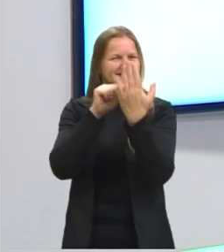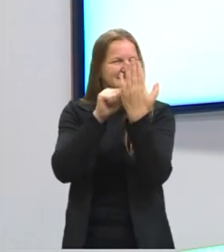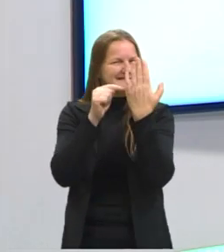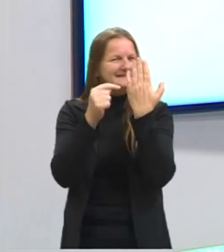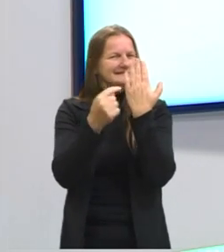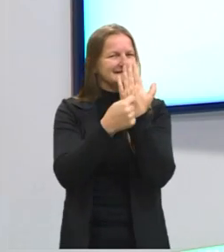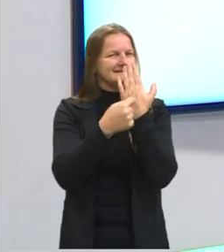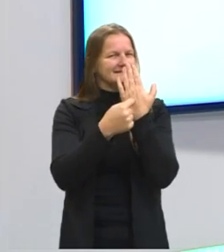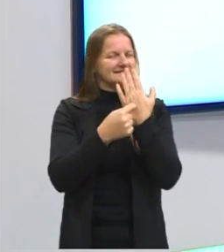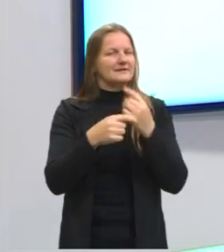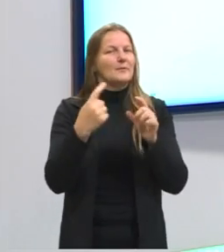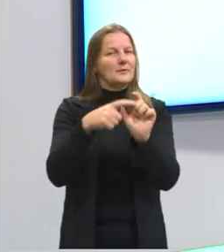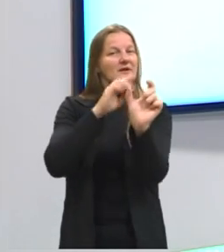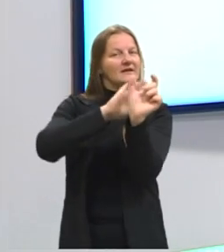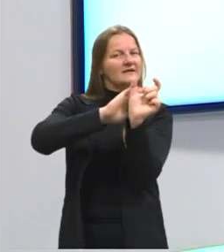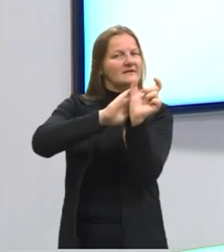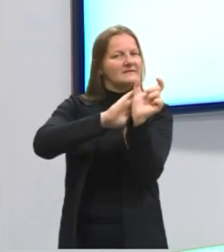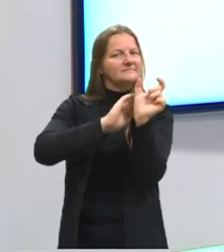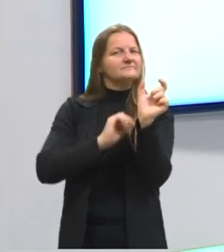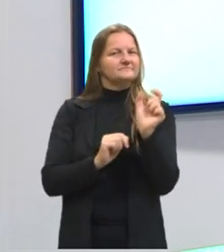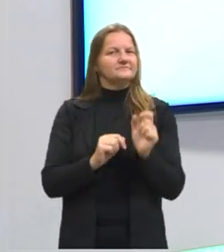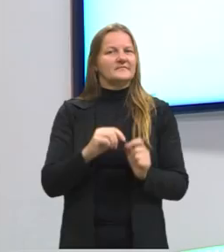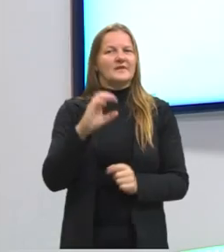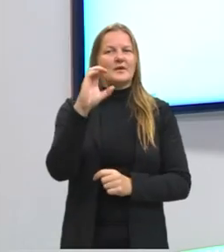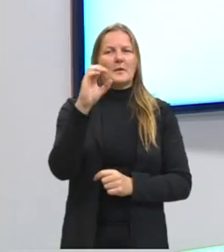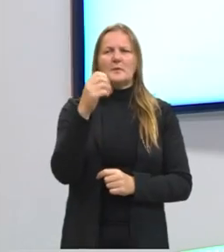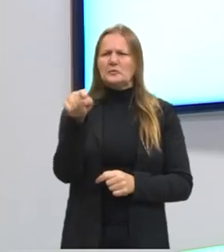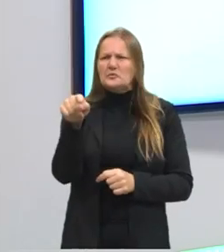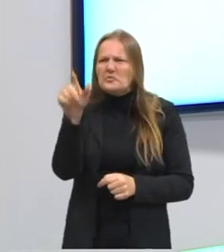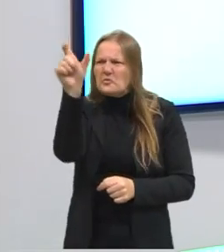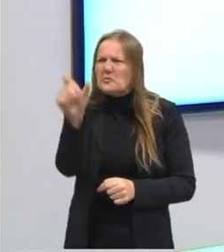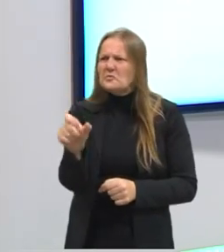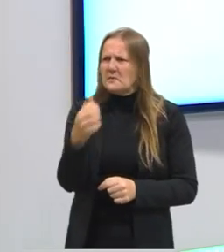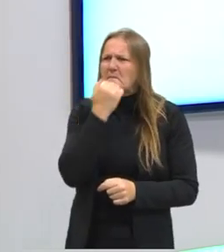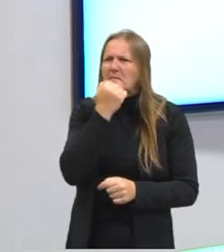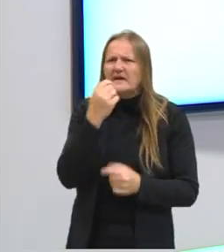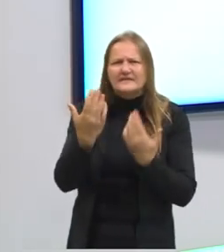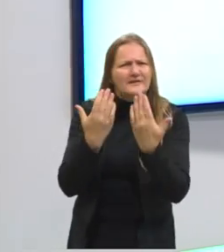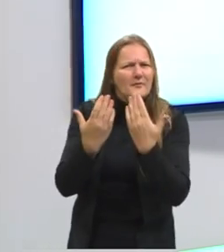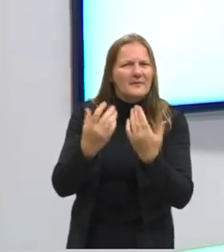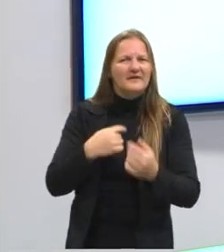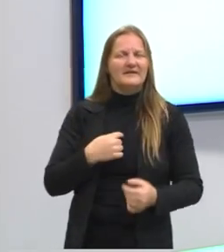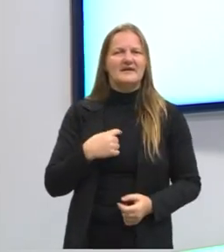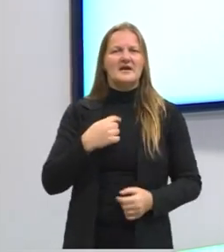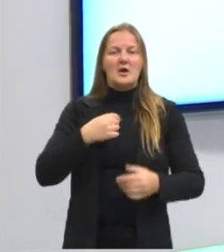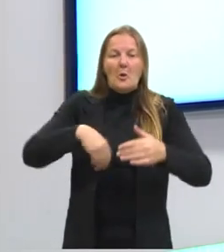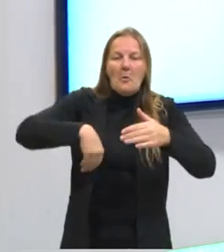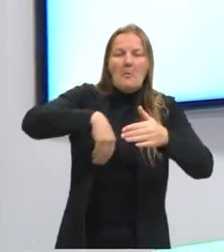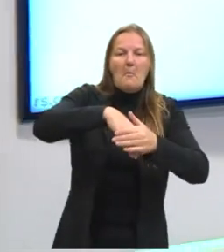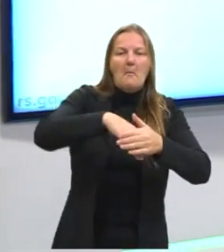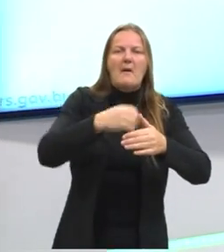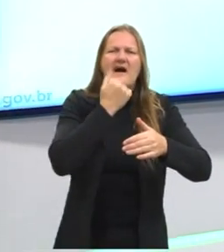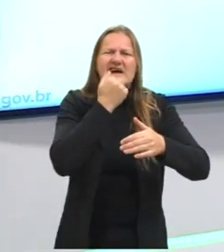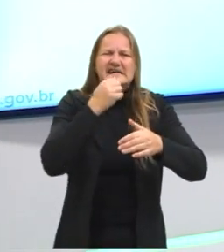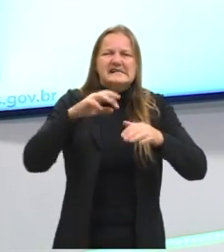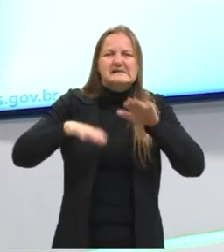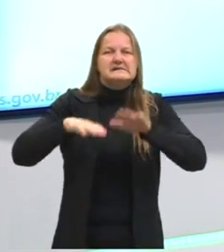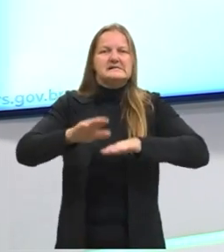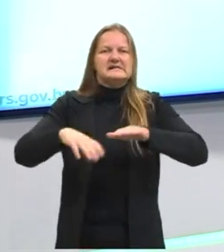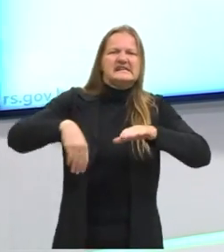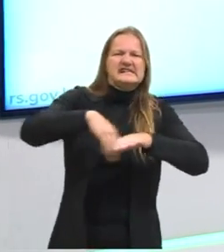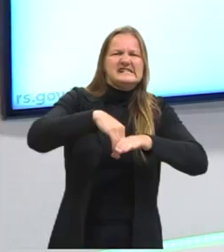Falar esse contexto, essa frase, é uma pedra no meu sapato, é diferente de falar, eu bati meu pé em uma pedra.